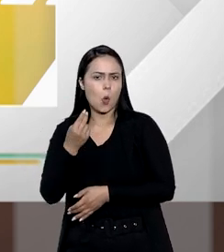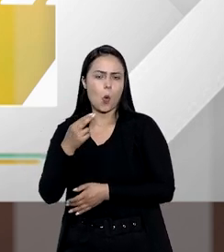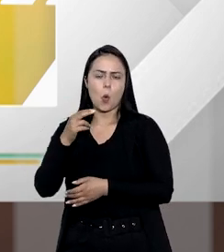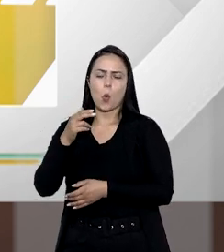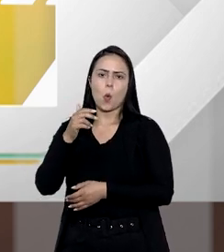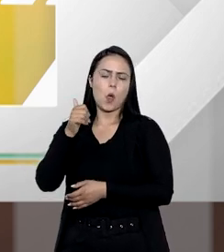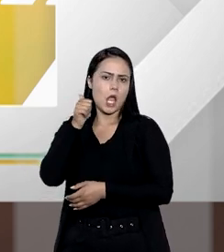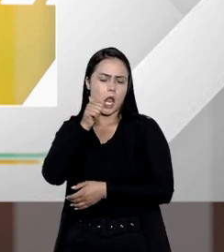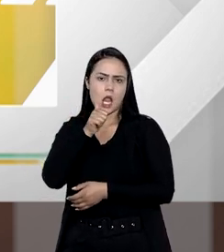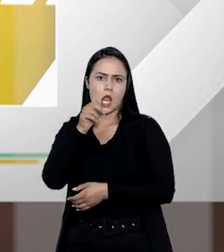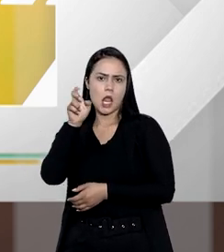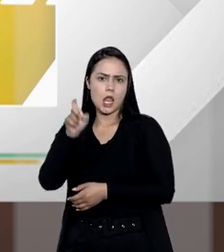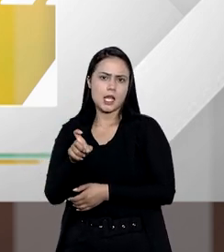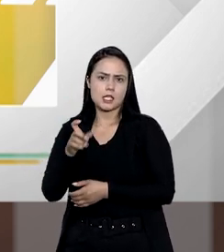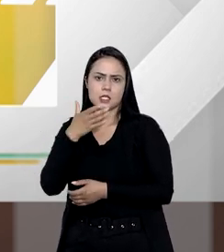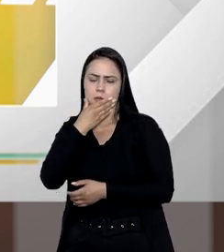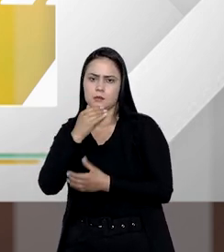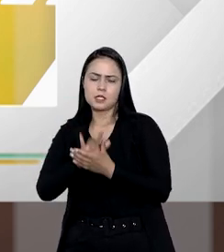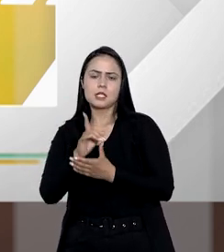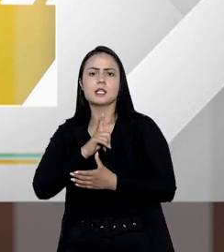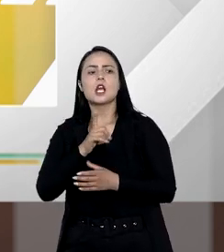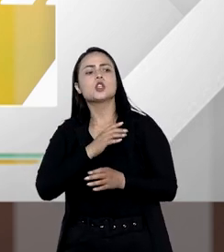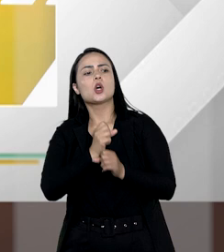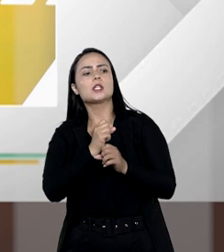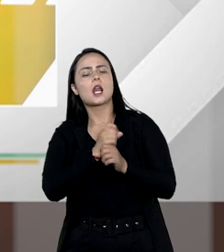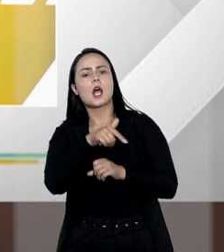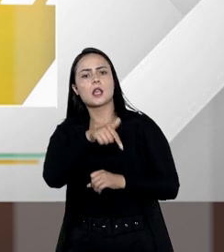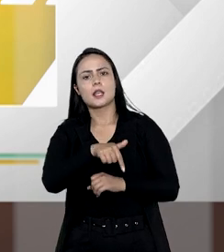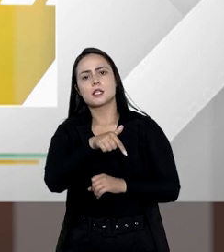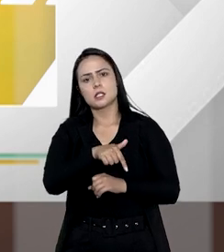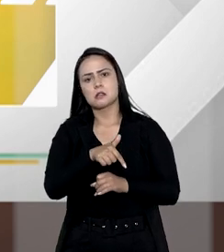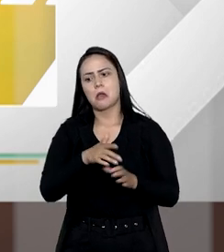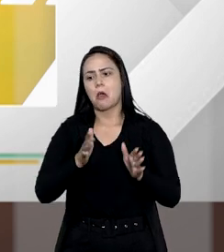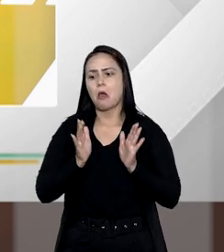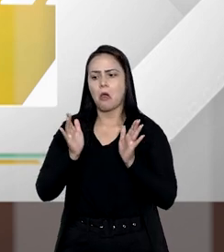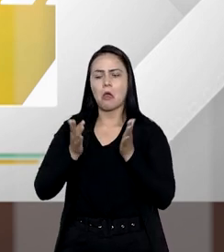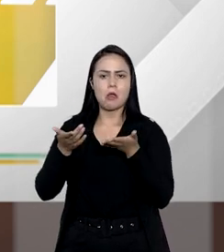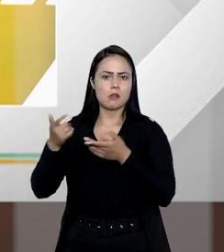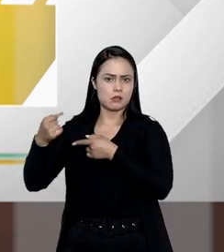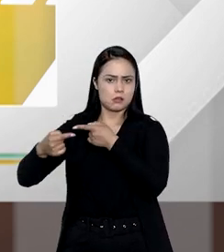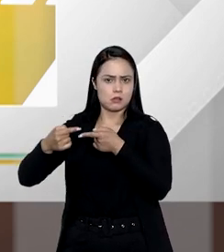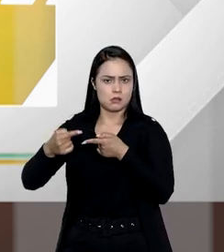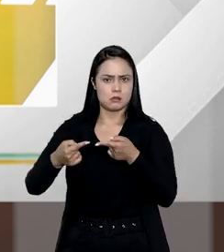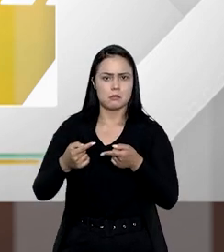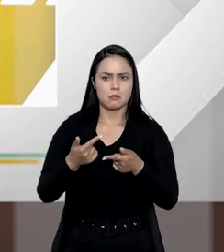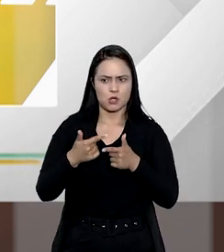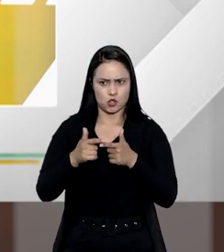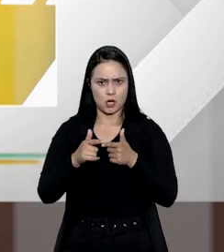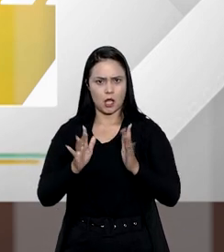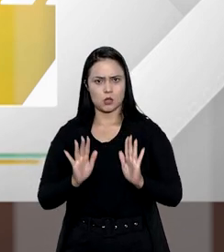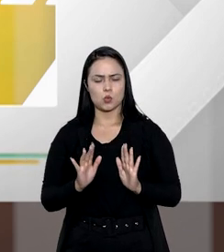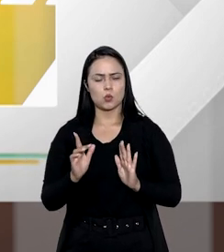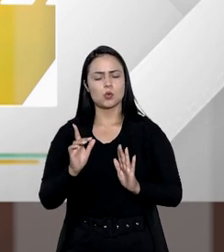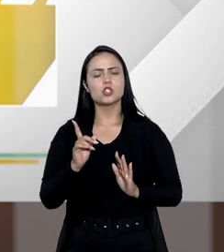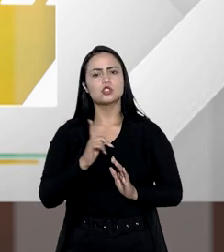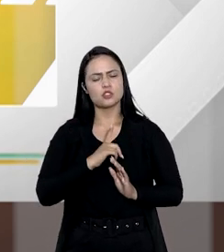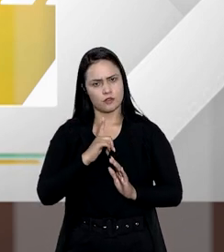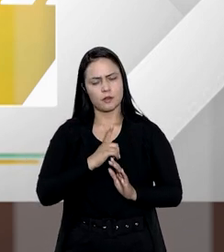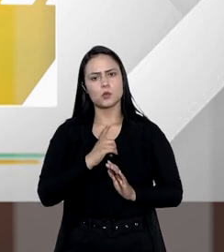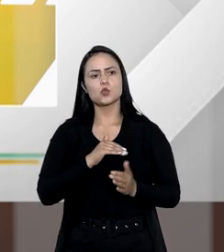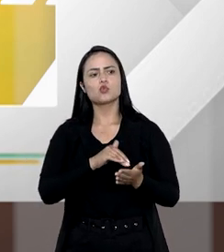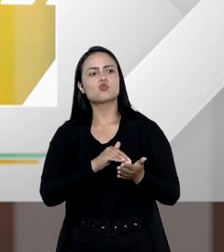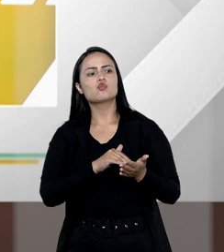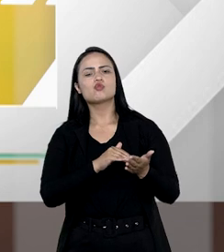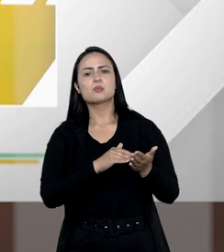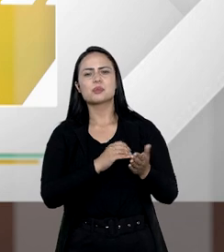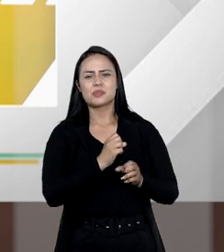cônjuge pode manter o usufruto sobre a totalidade dos bens partilháveis? Tiago, o que nós tivemos nos últimos